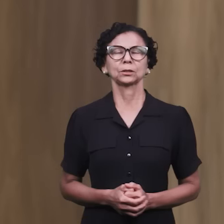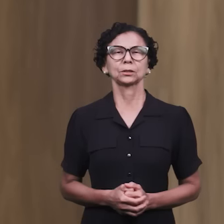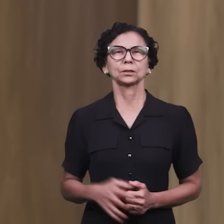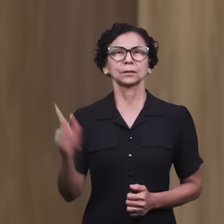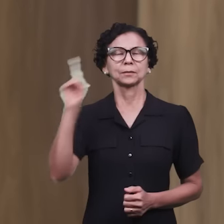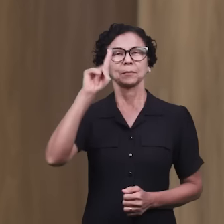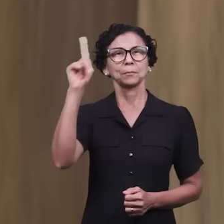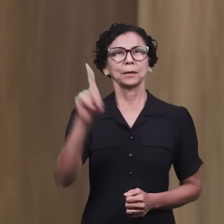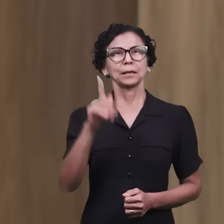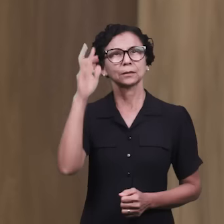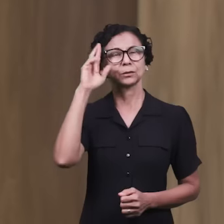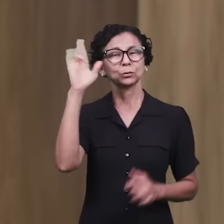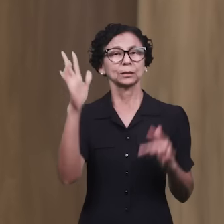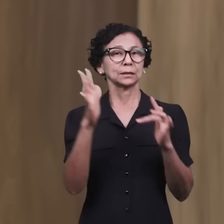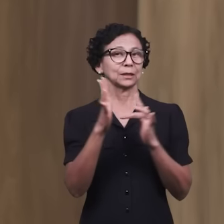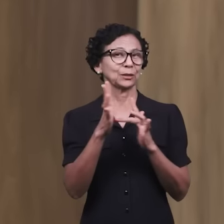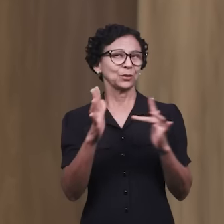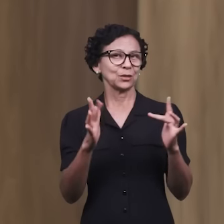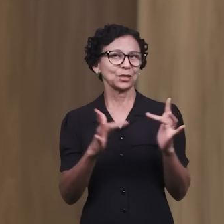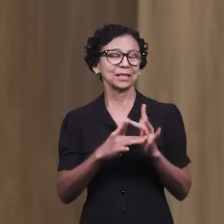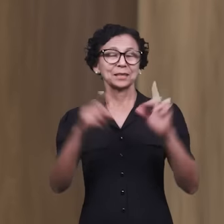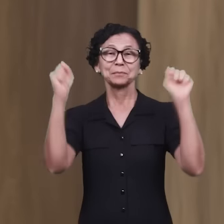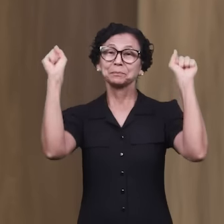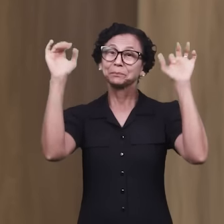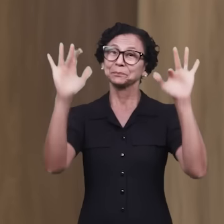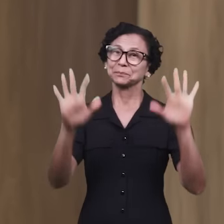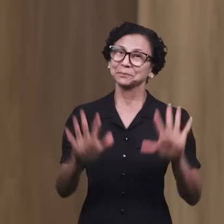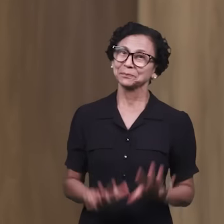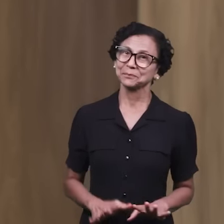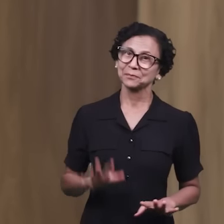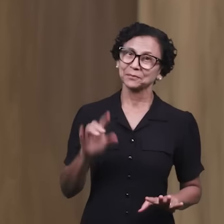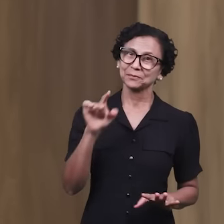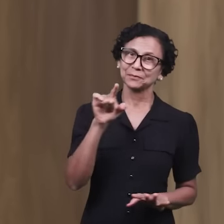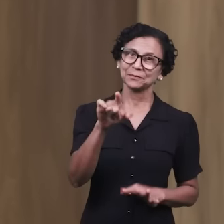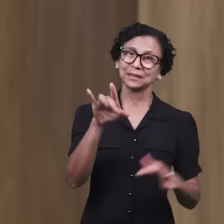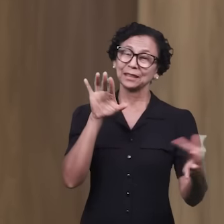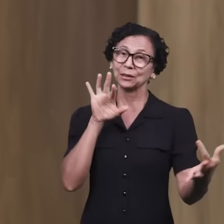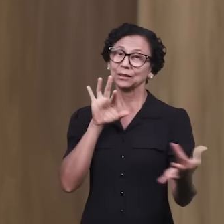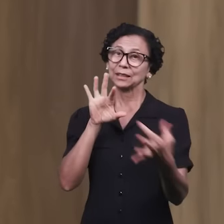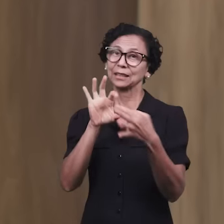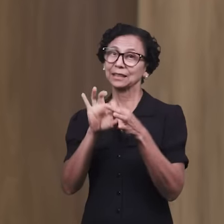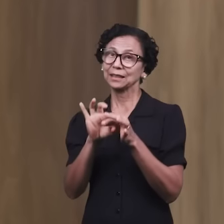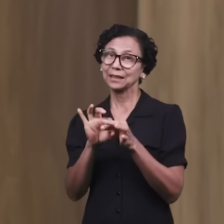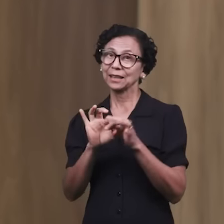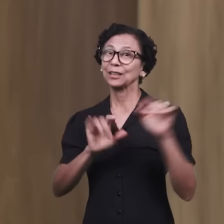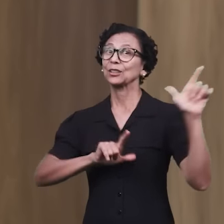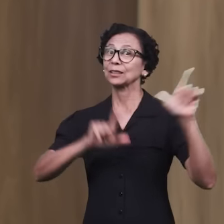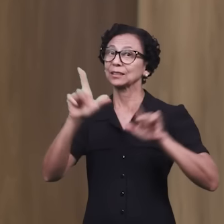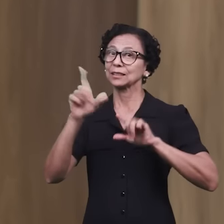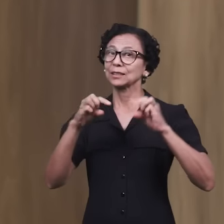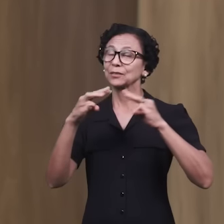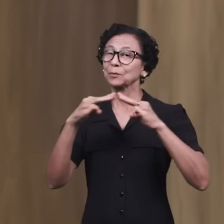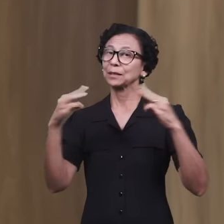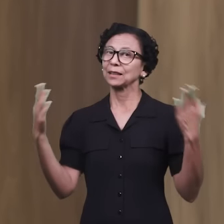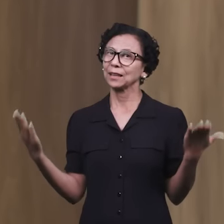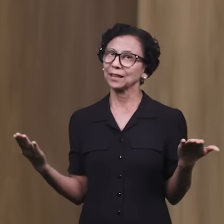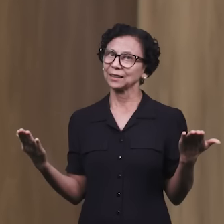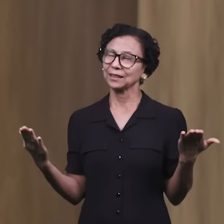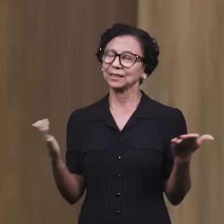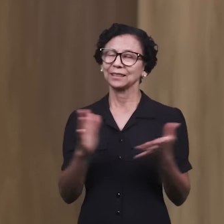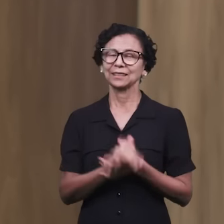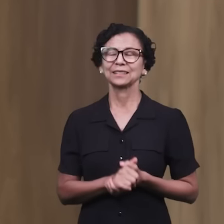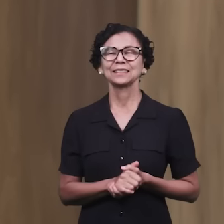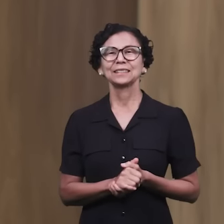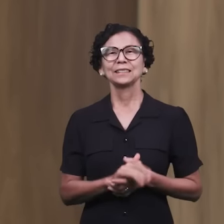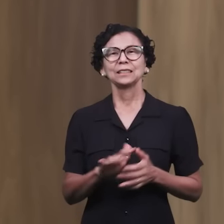A paz do Senhor Jesus, que benção é ter você aqui na TV Manaim, olha a TV Manaim no ar.